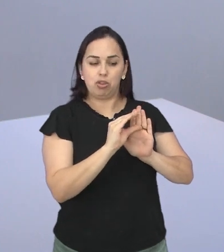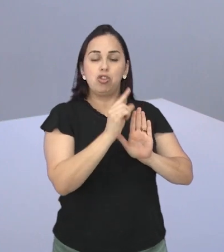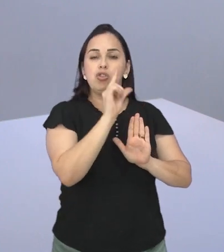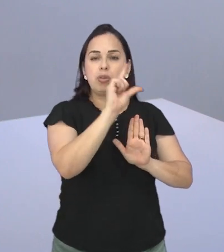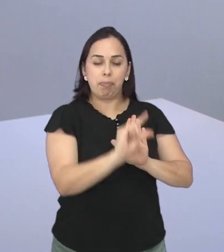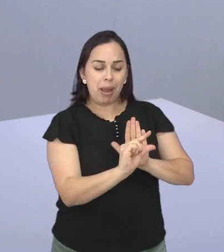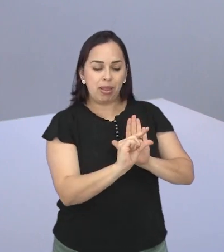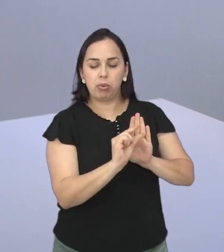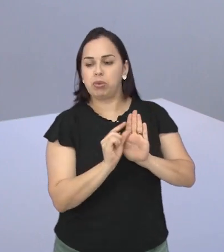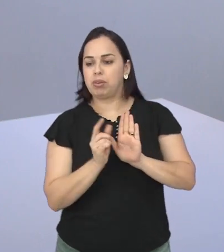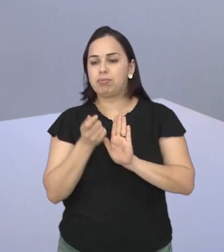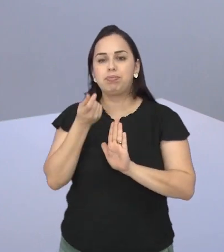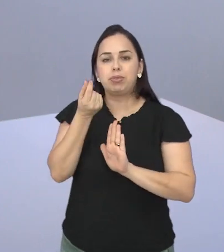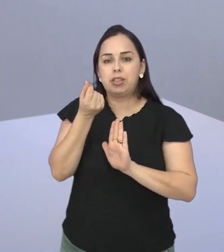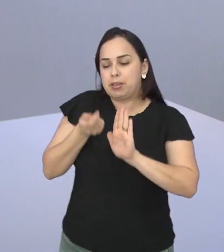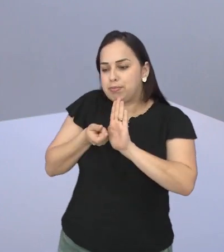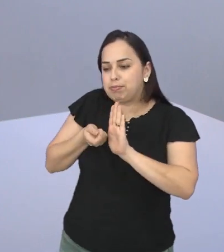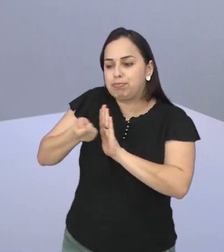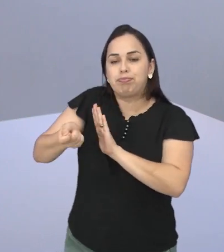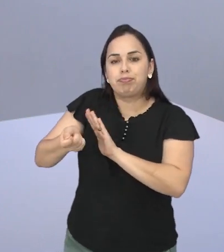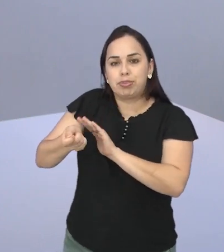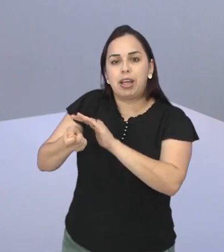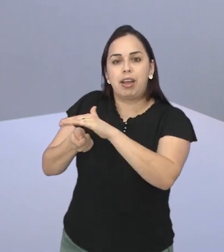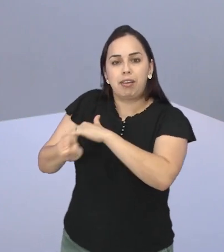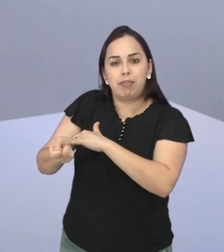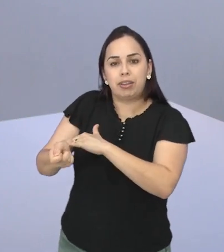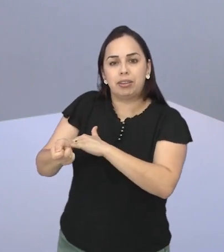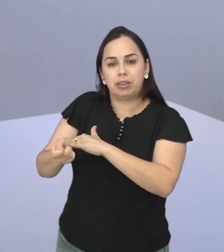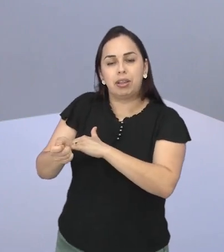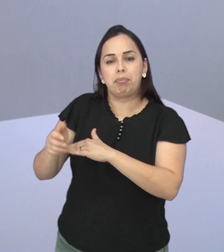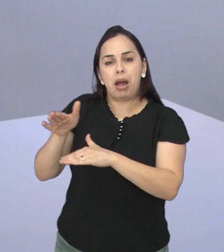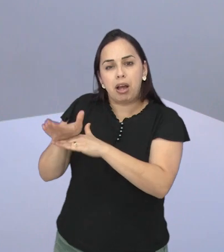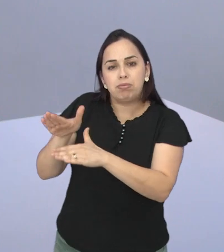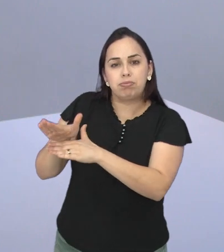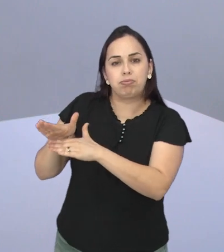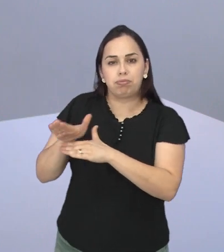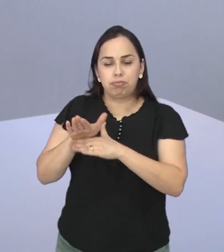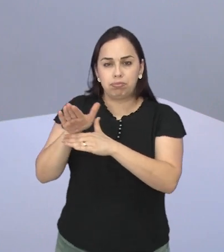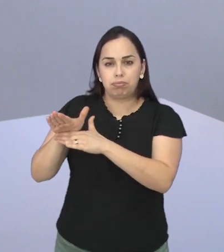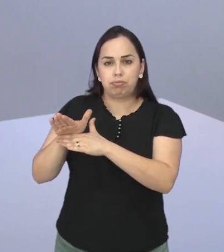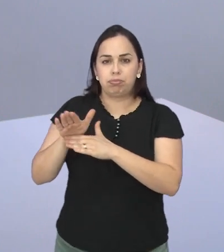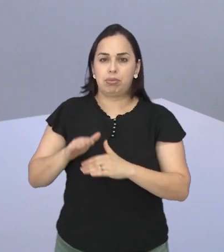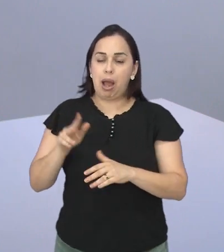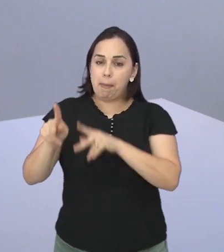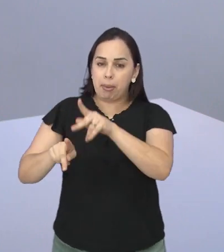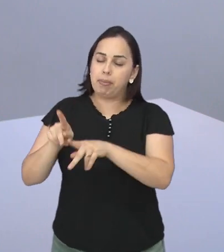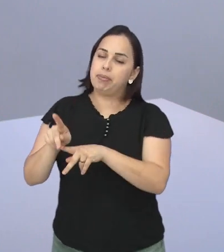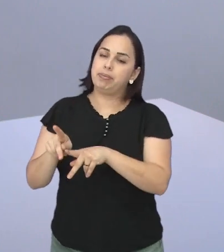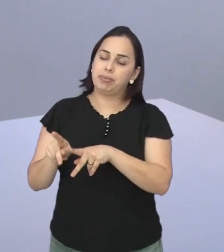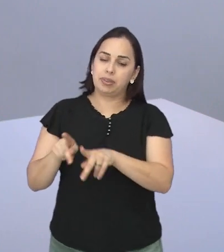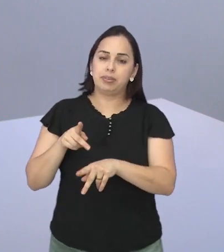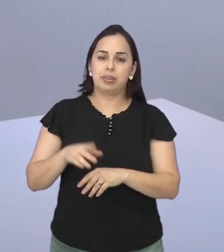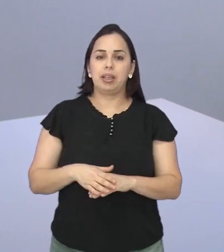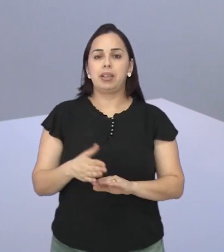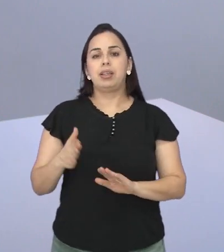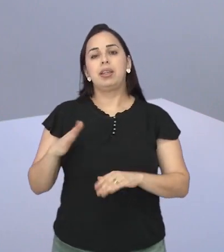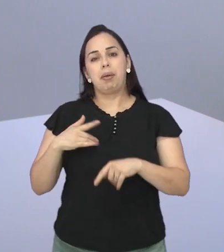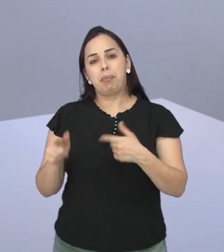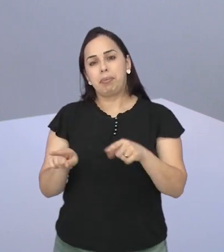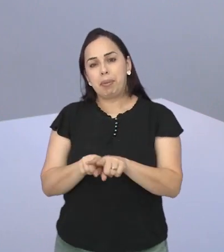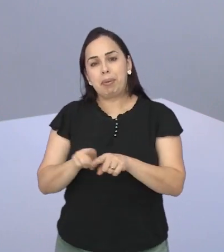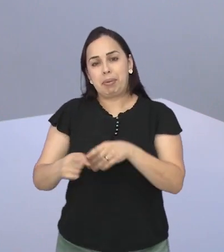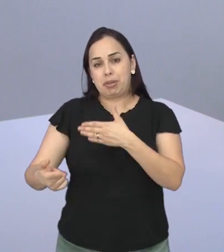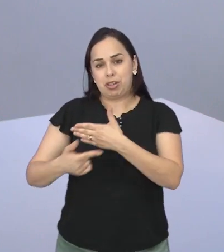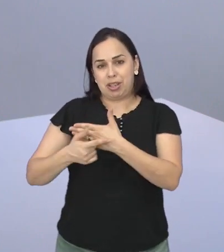coberta e colocar para outra que não está tão assim atendendo a população Então esse papel